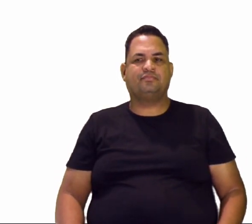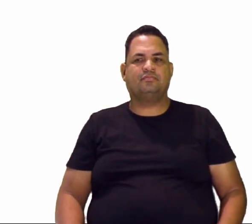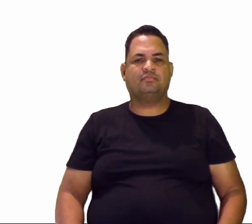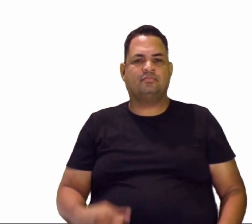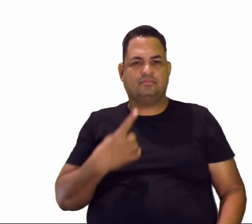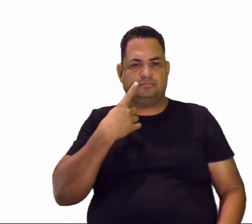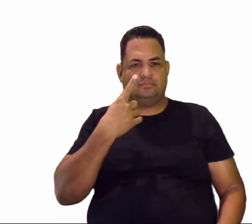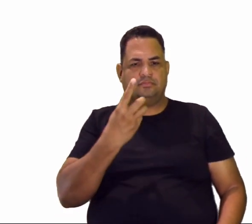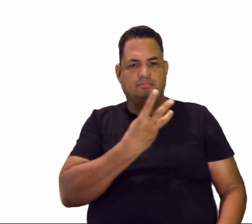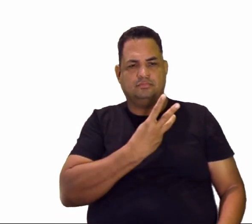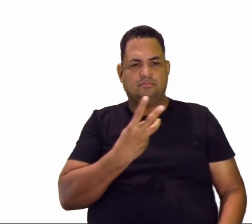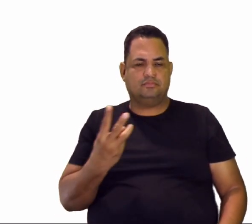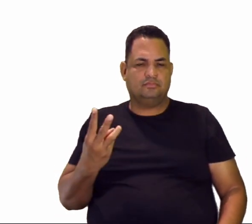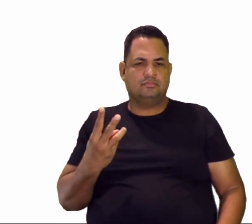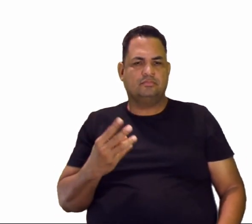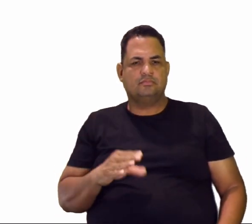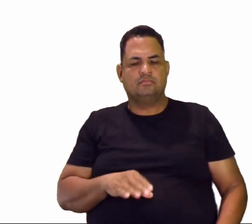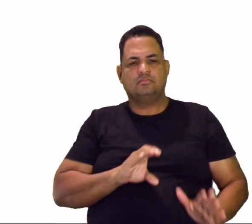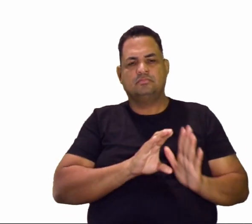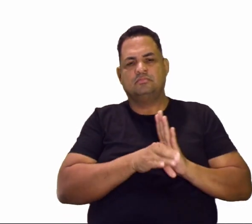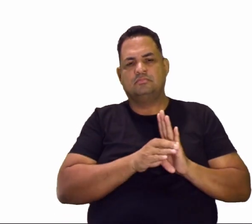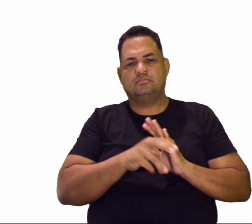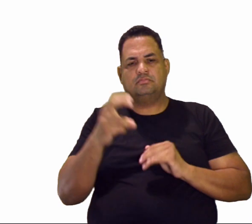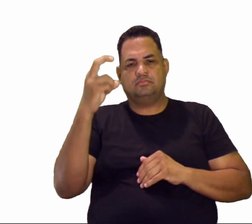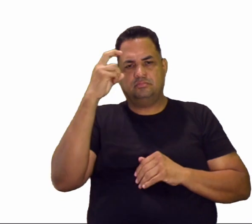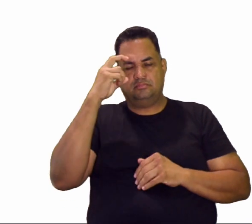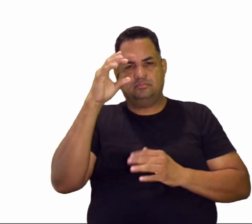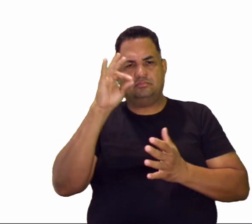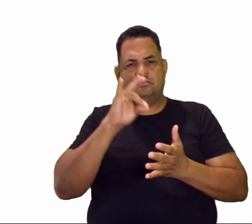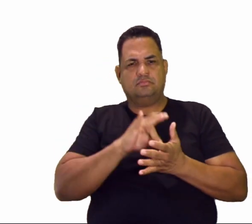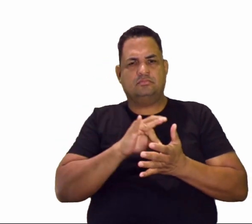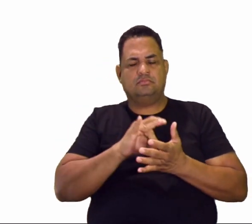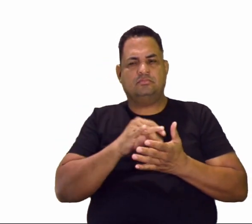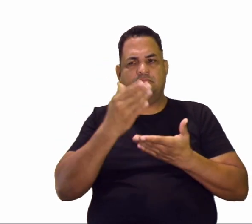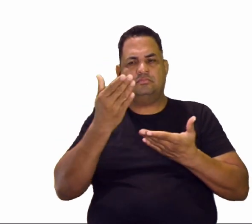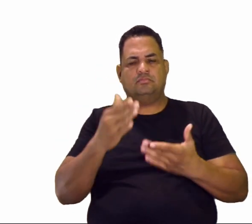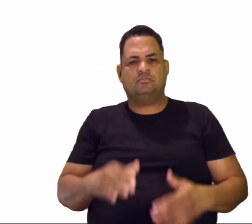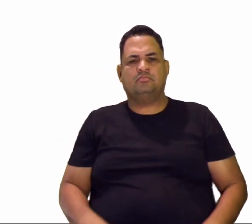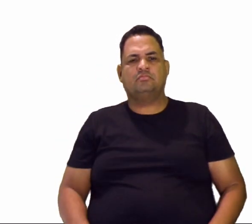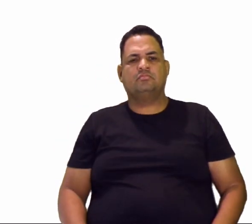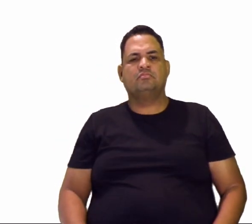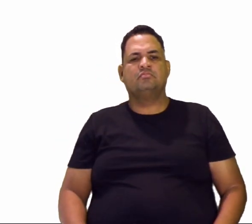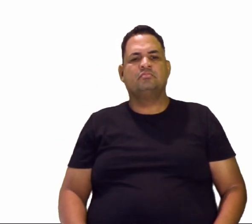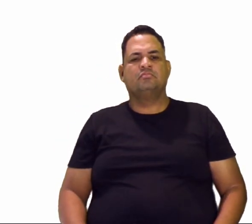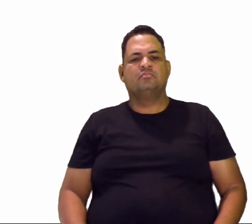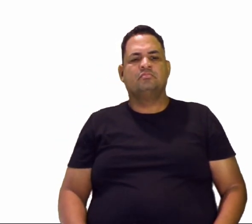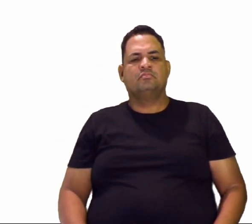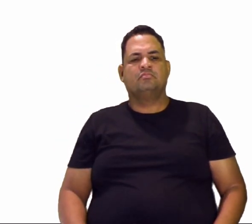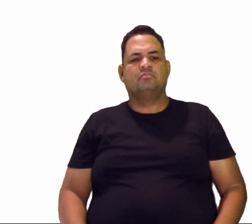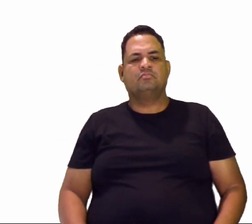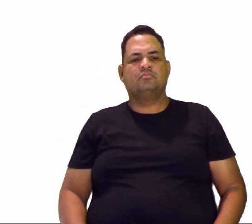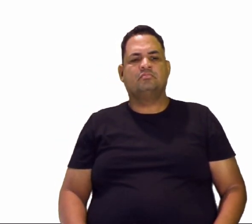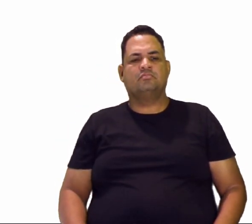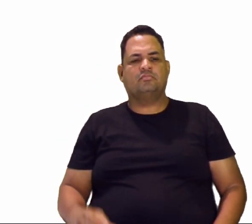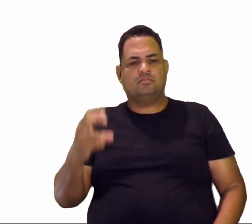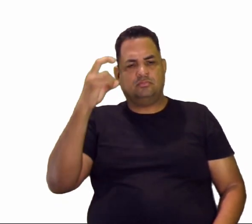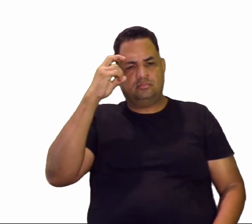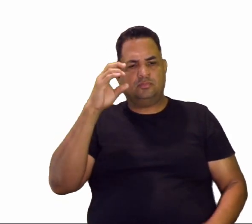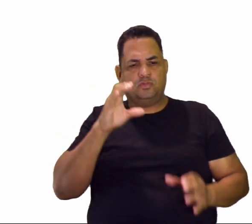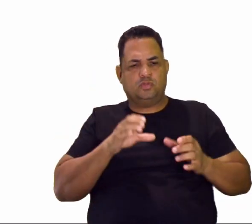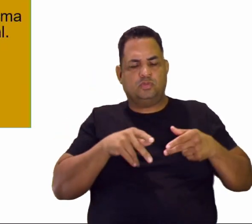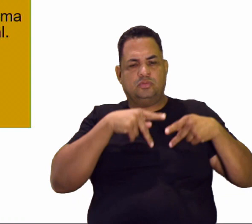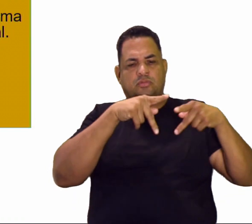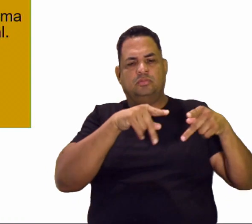trouxe os três conceitos de cultura, que é, na verdade, cultura não. gente trouxe esses três conceitos, que é a cultura de massa, ideologia e